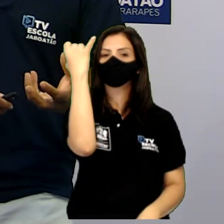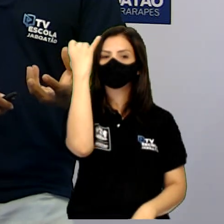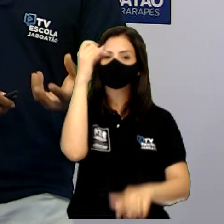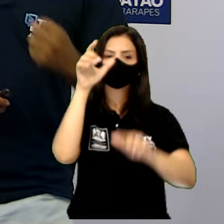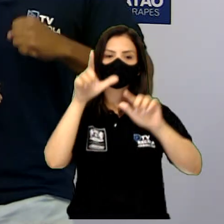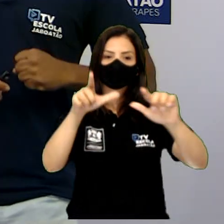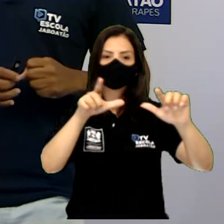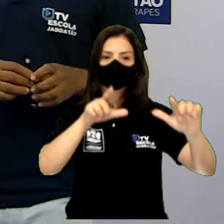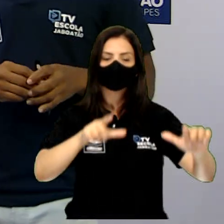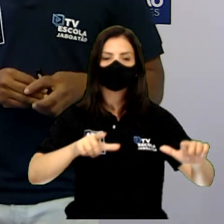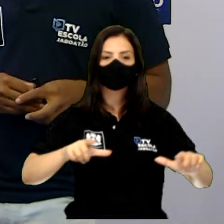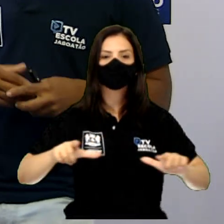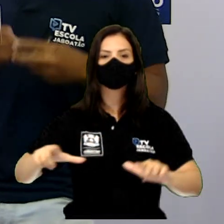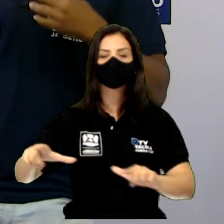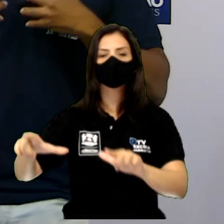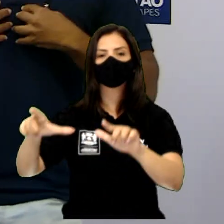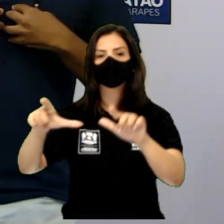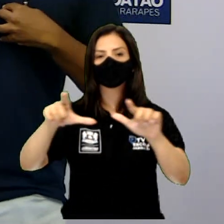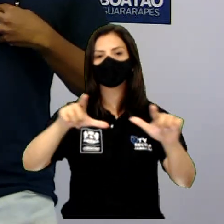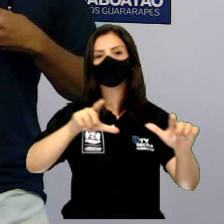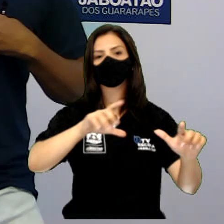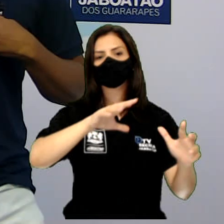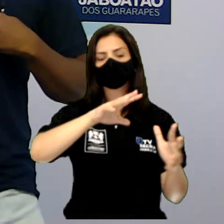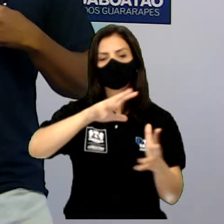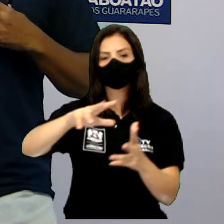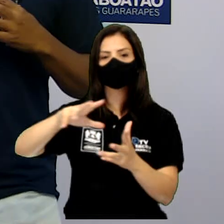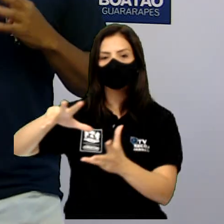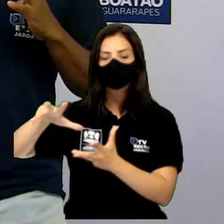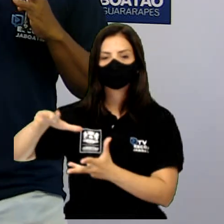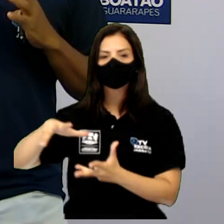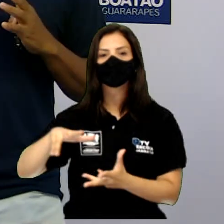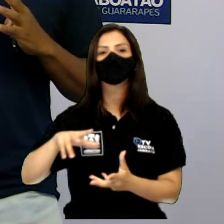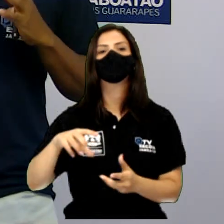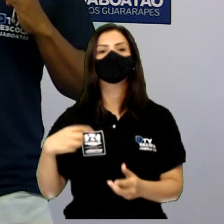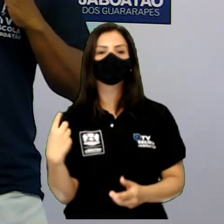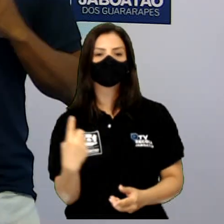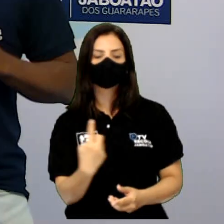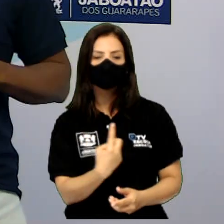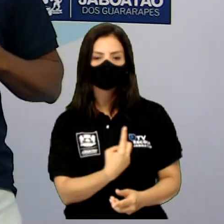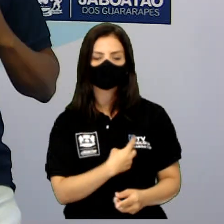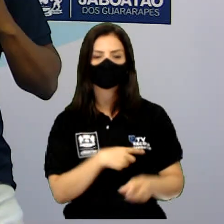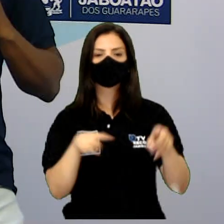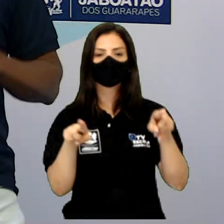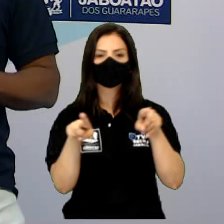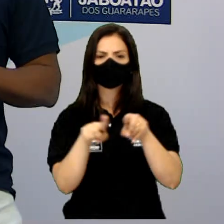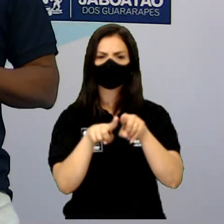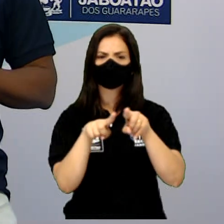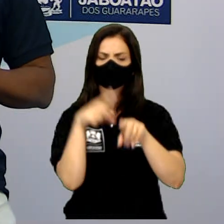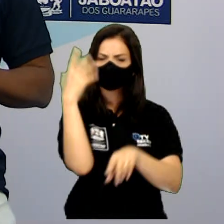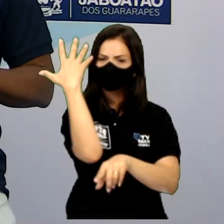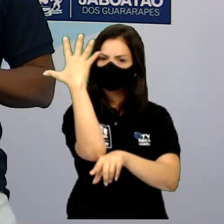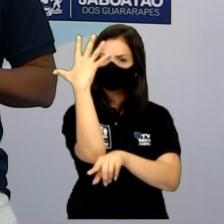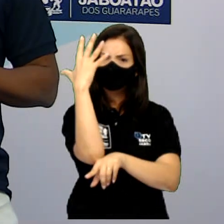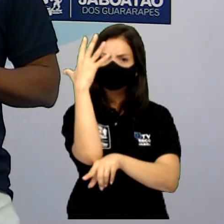E, assim como nós também, as plantas transpiram.